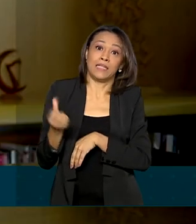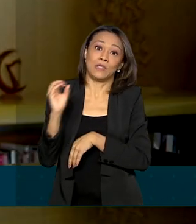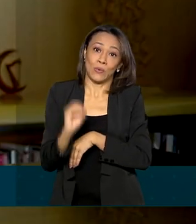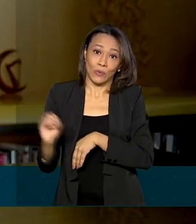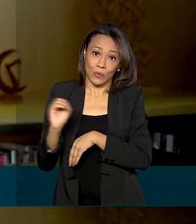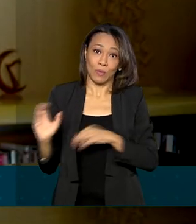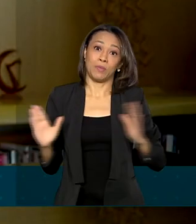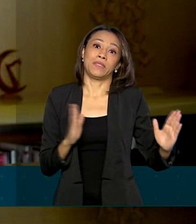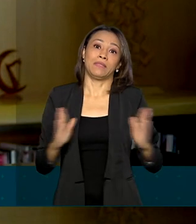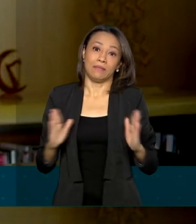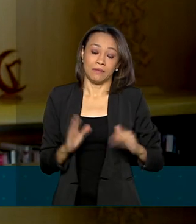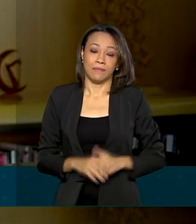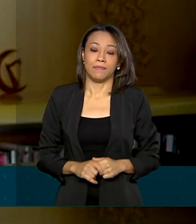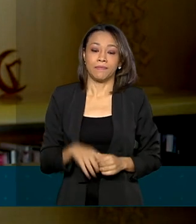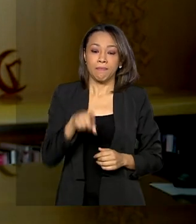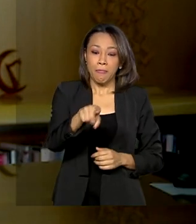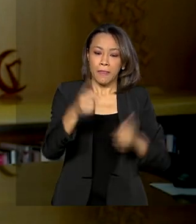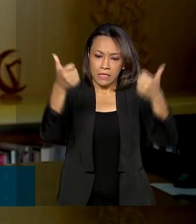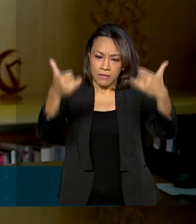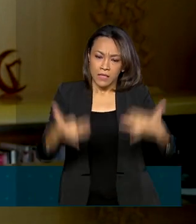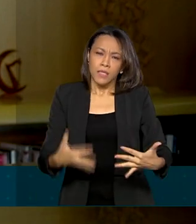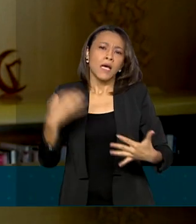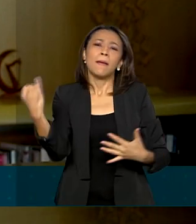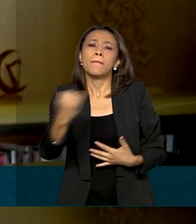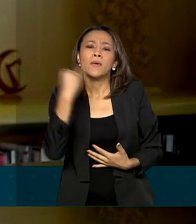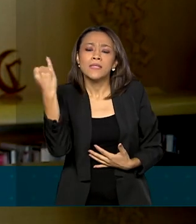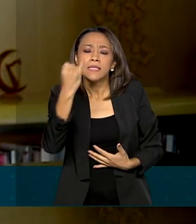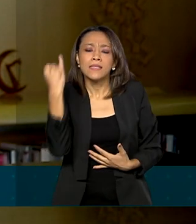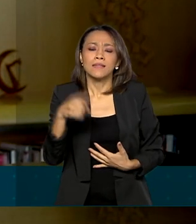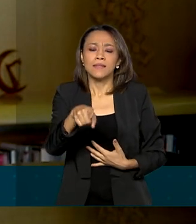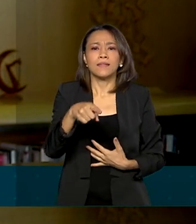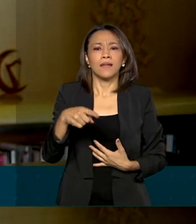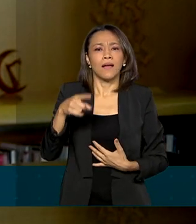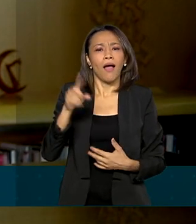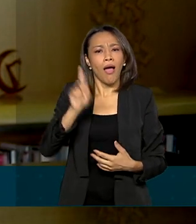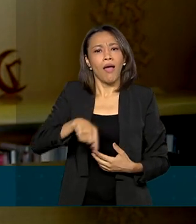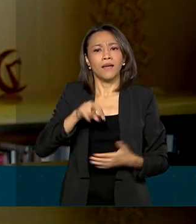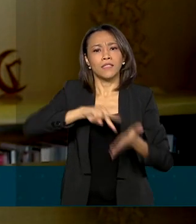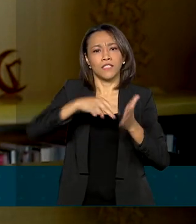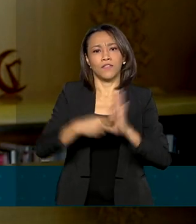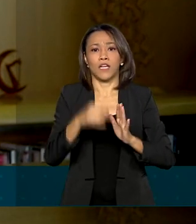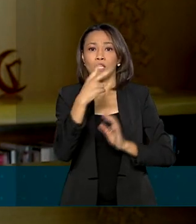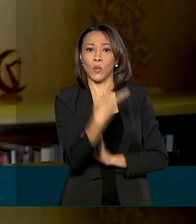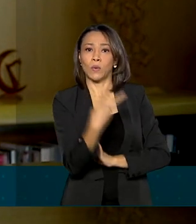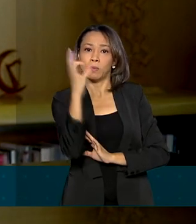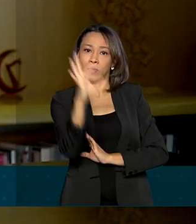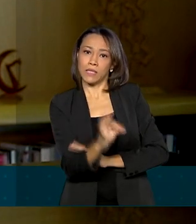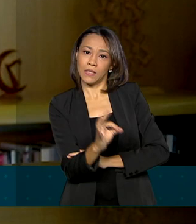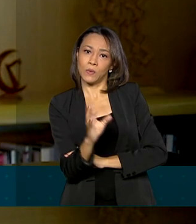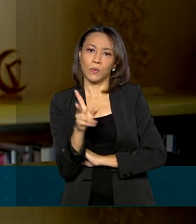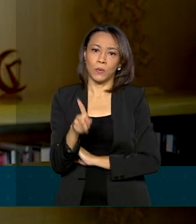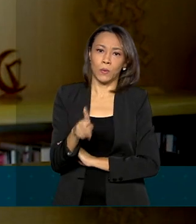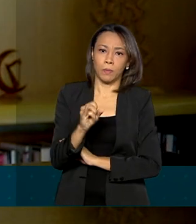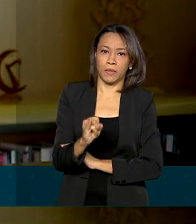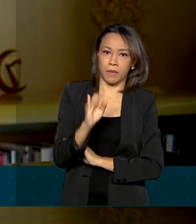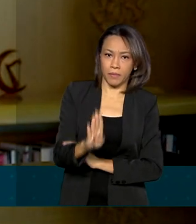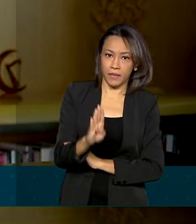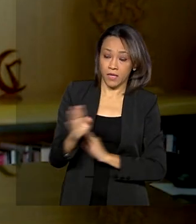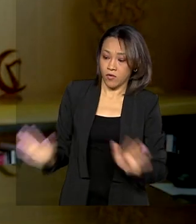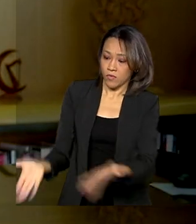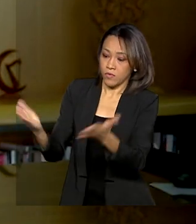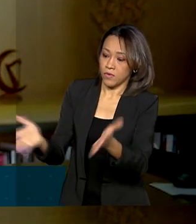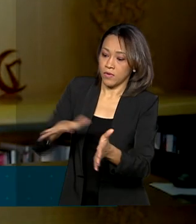A importância dos benefícios da lei representam mais de 2% do PIB nacional, movimentando setores como